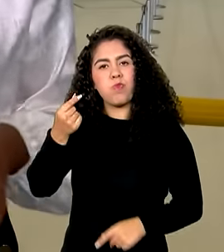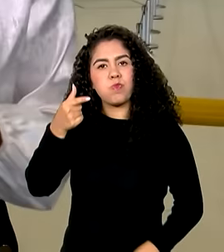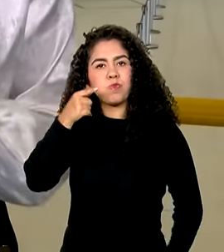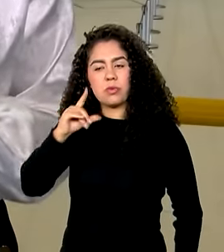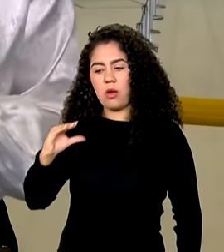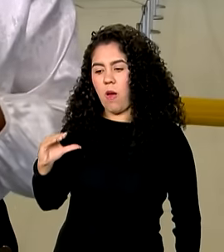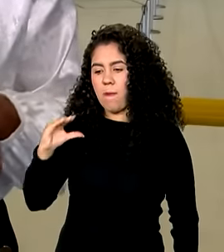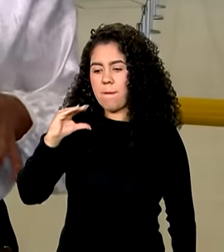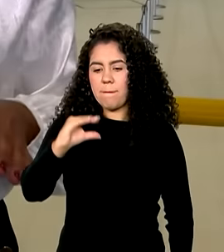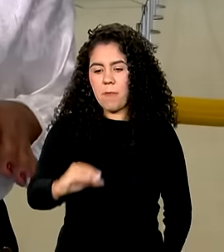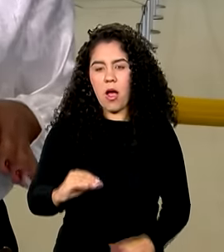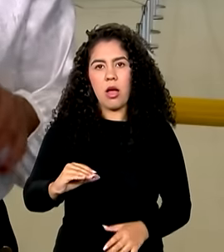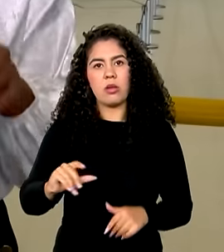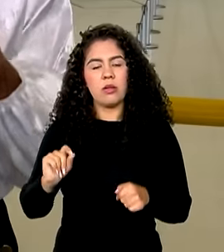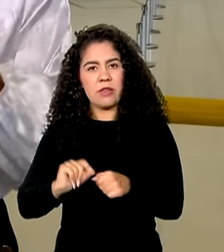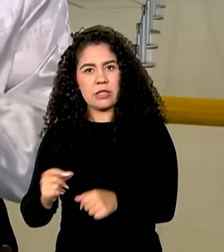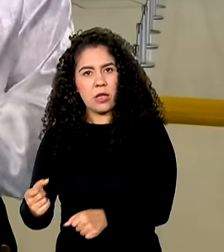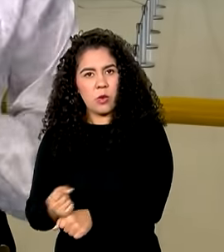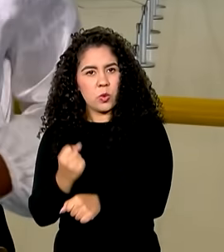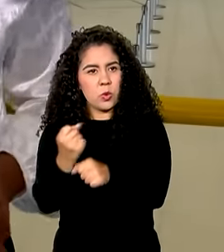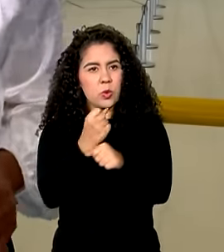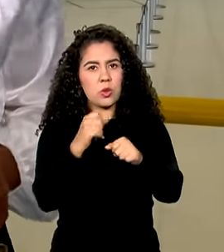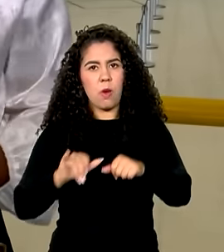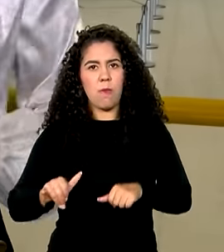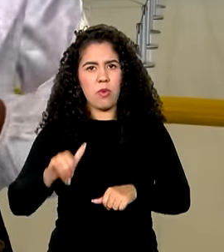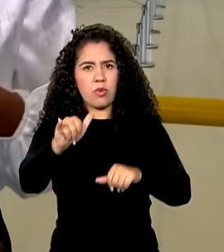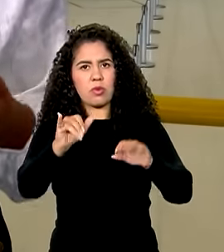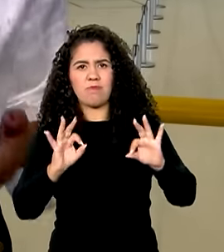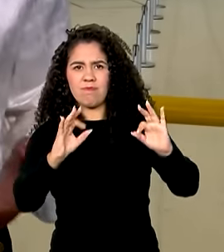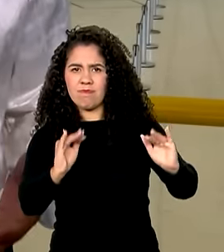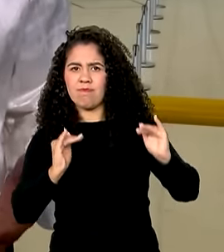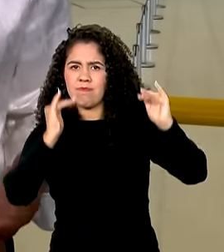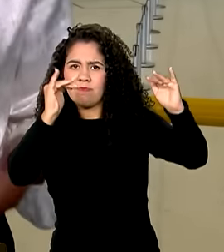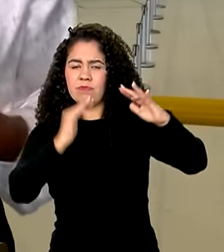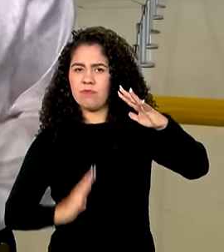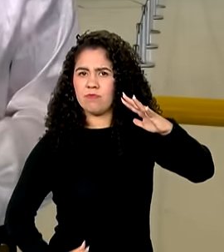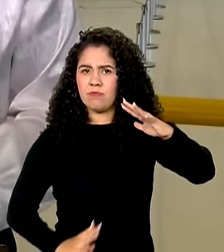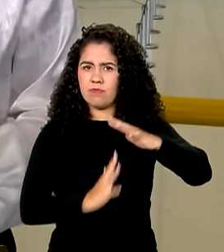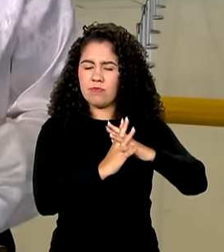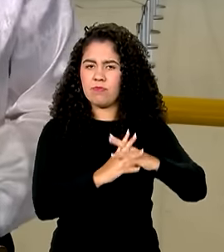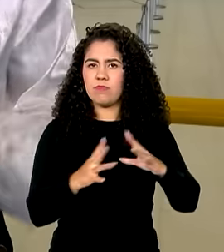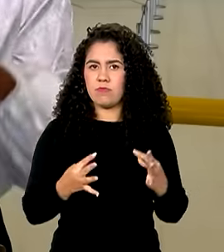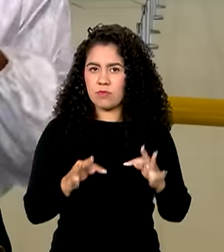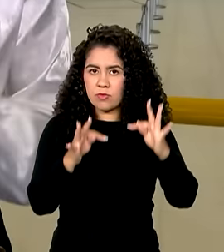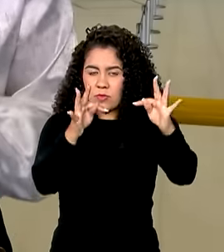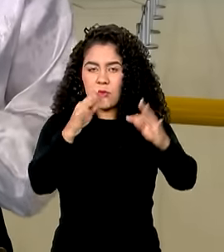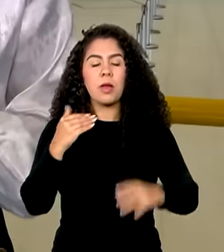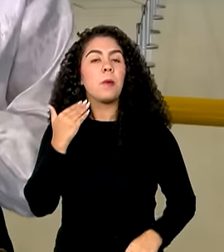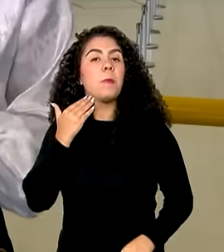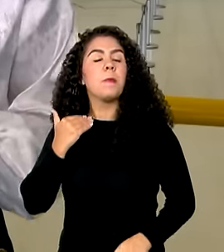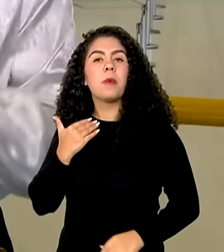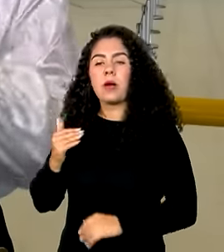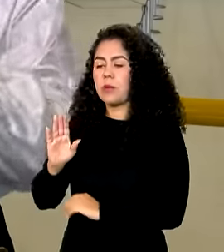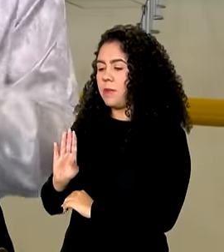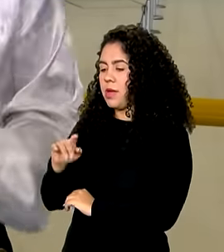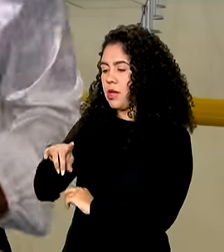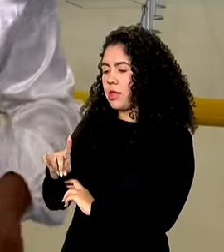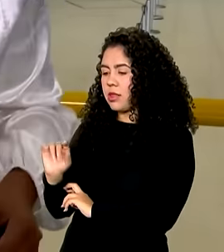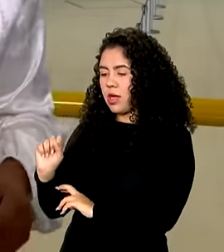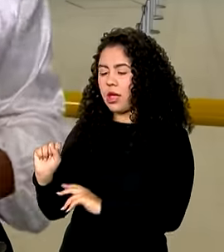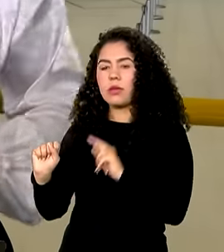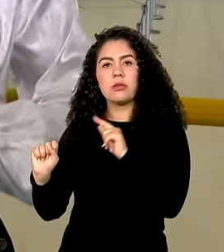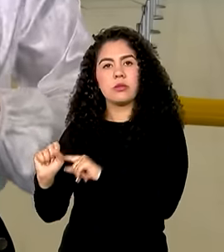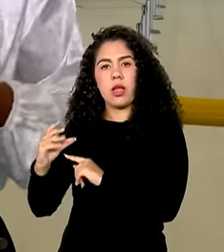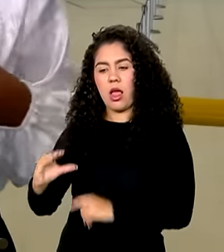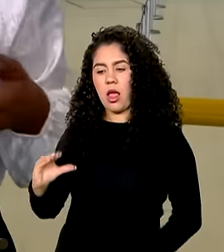produção de alta tecnologia no Brasil. O financiamento do BNDES, desta vez, é para a